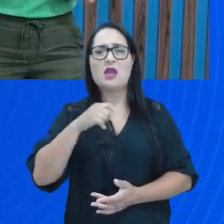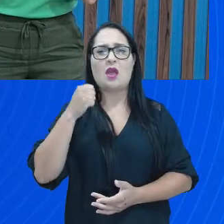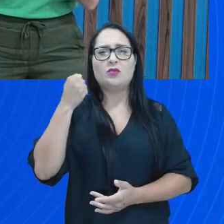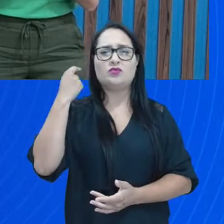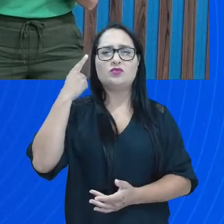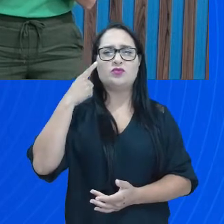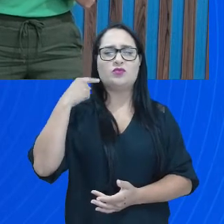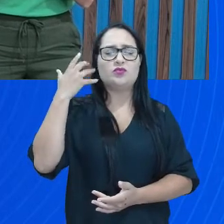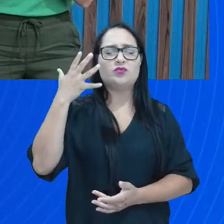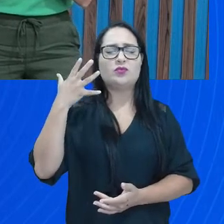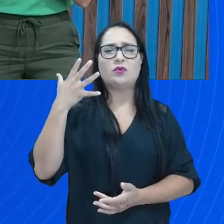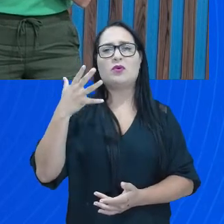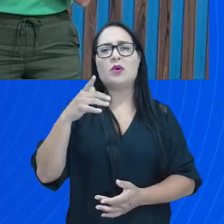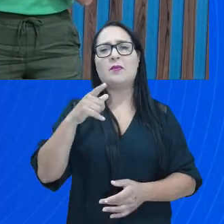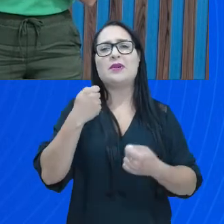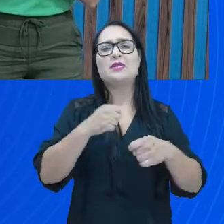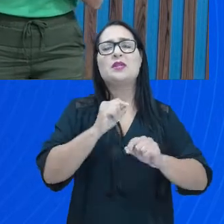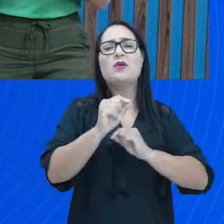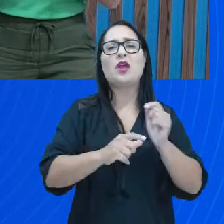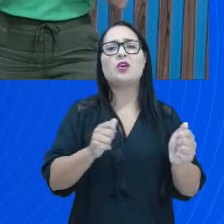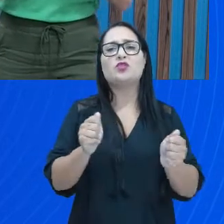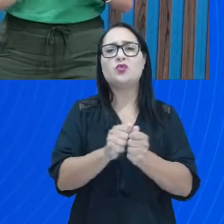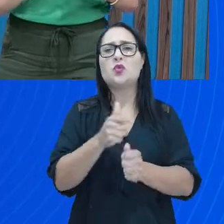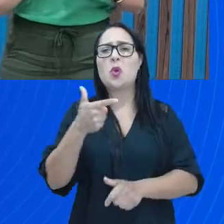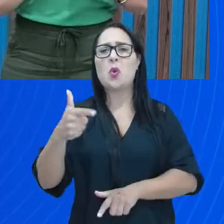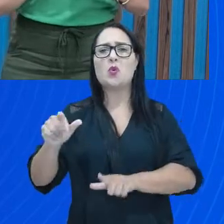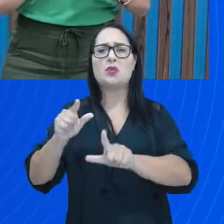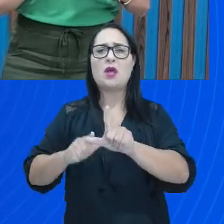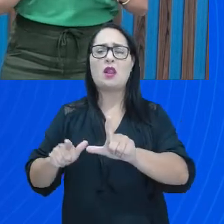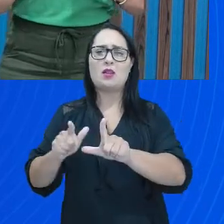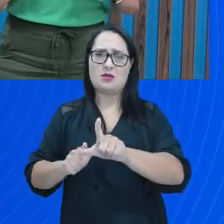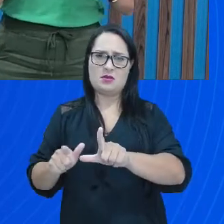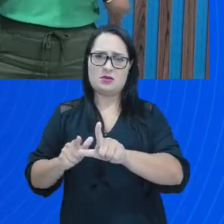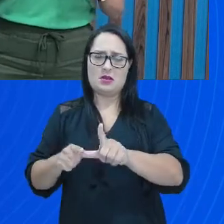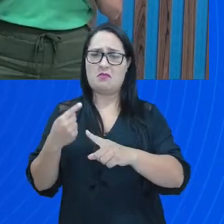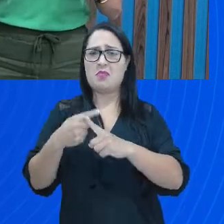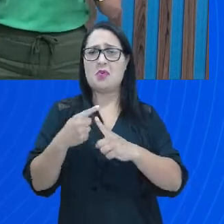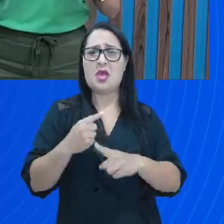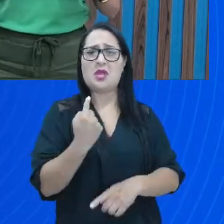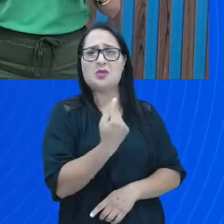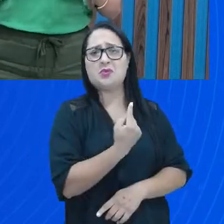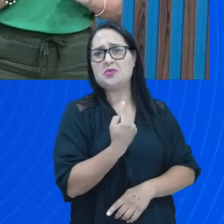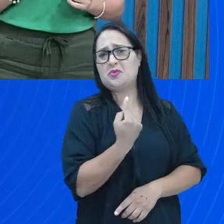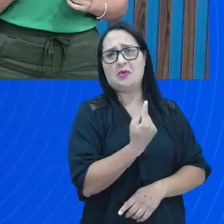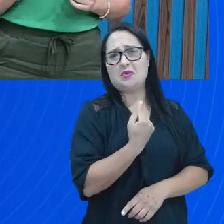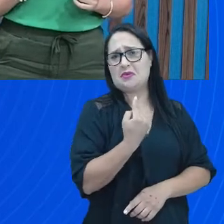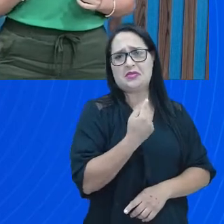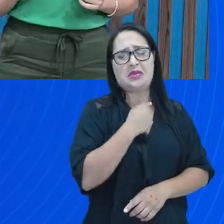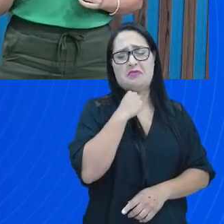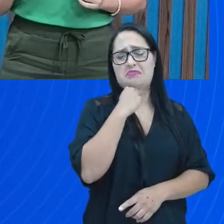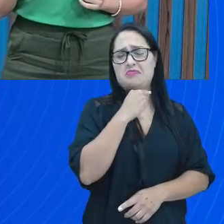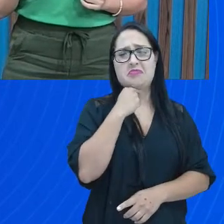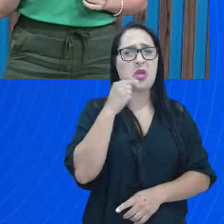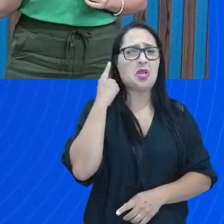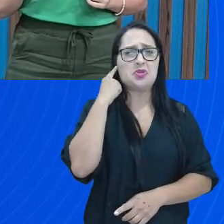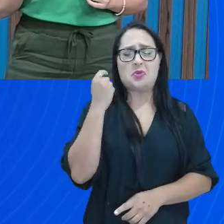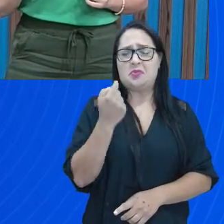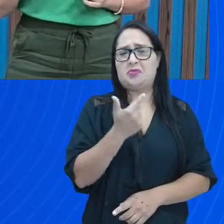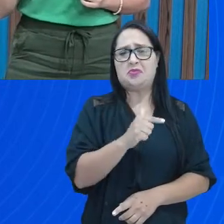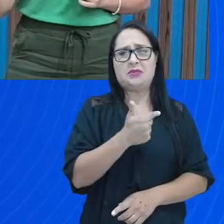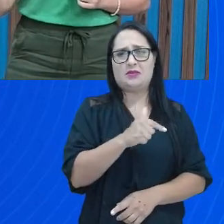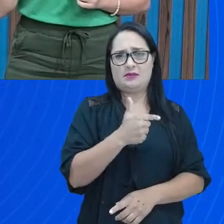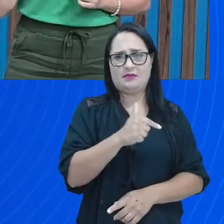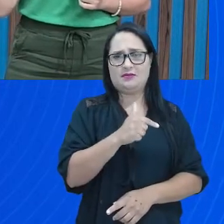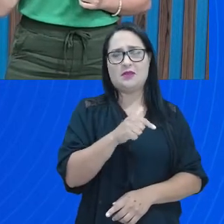outra letrinha, tá? Porque a consoante sozinha, ela quase não tem som. Vejam só.